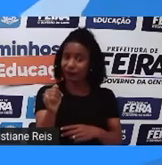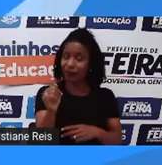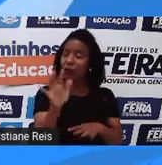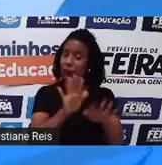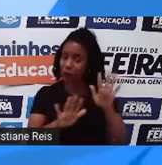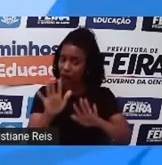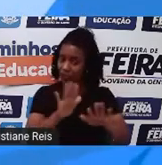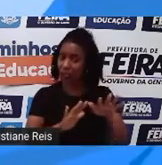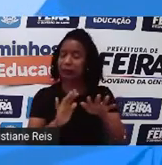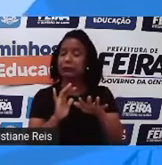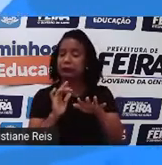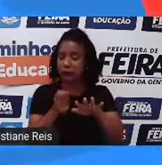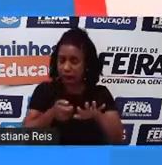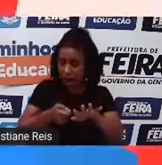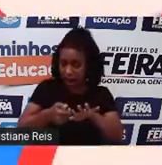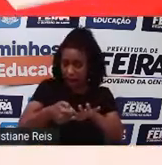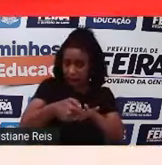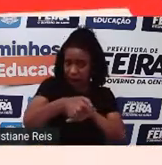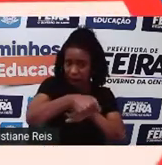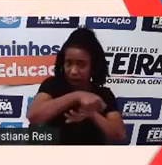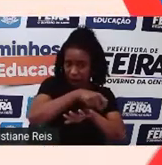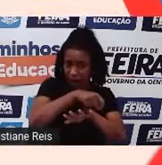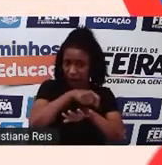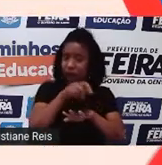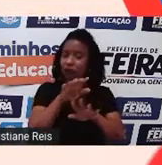estão sendo hackeados. Ok?